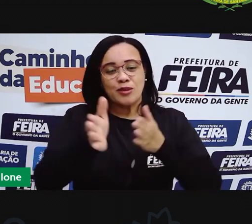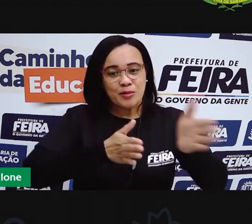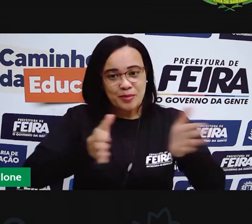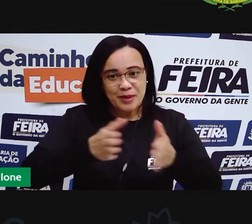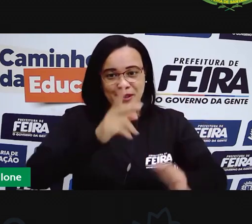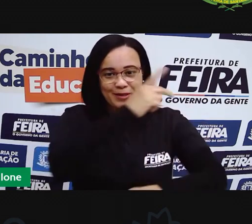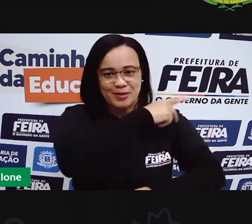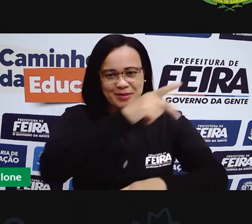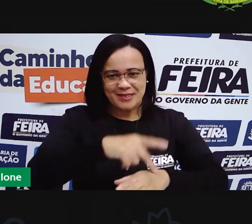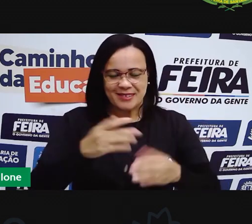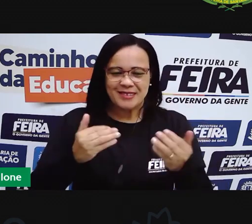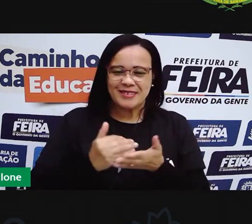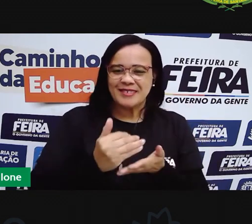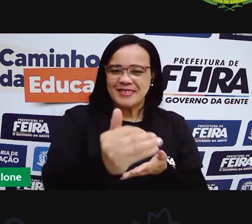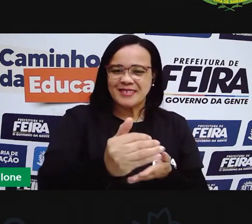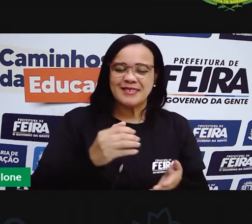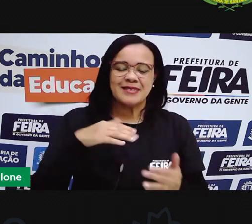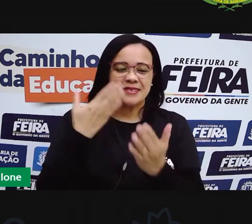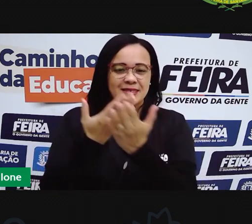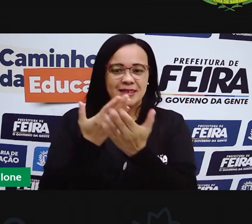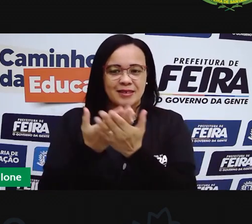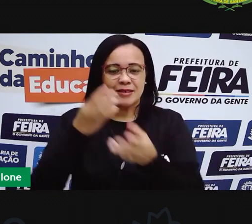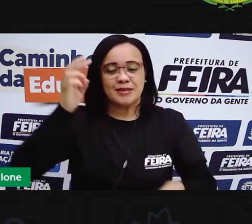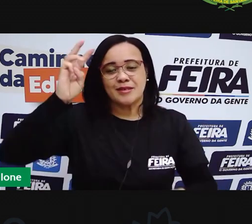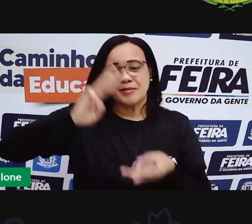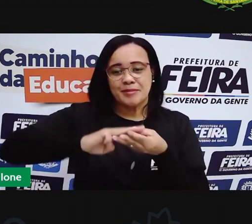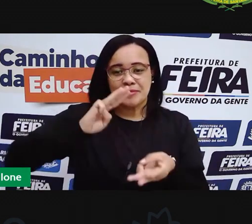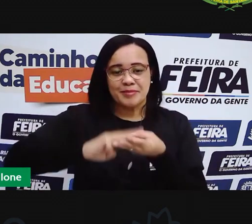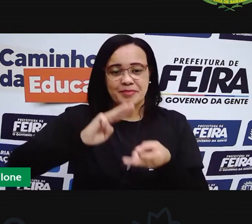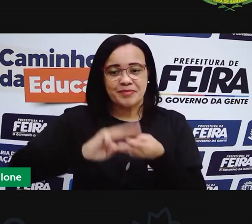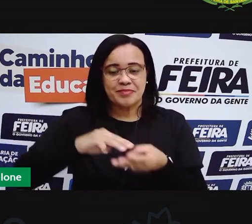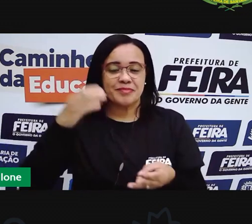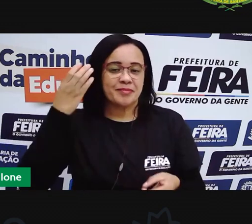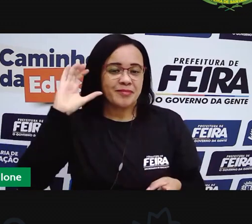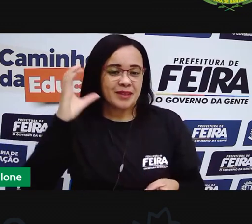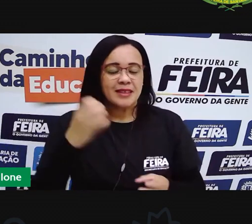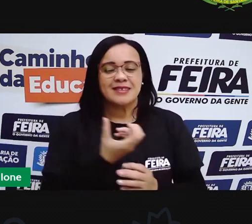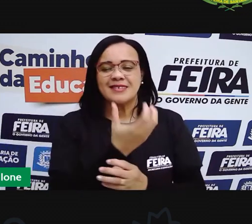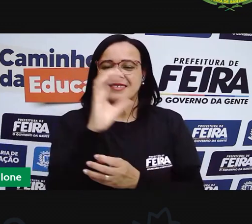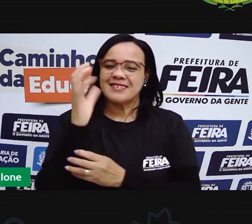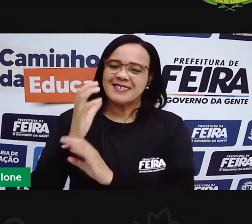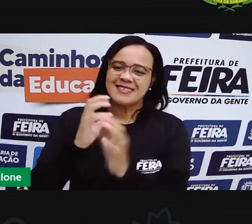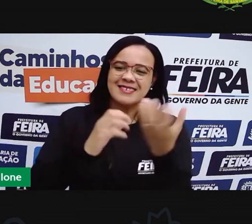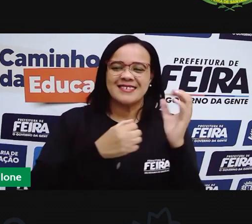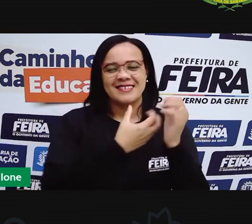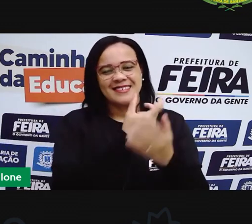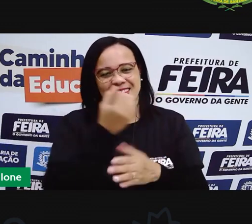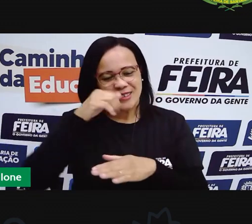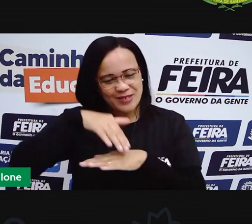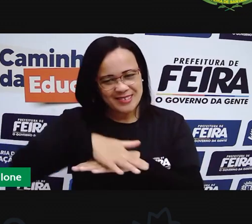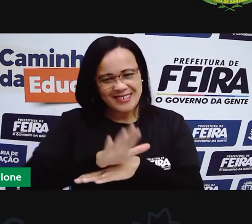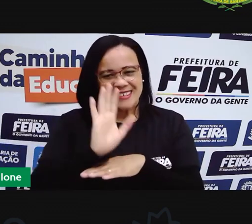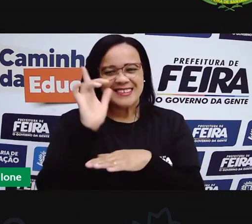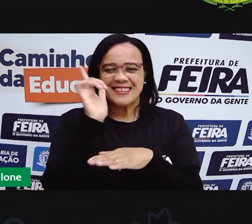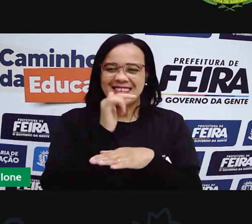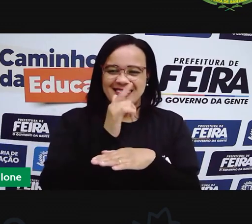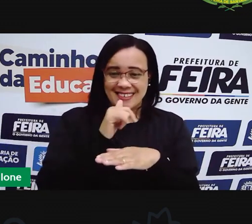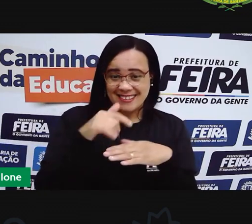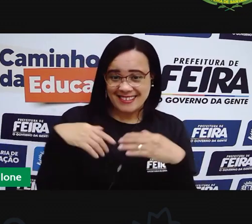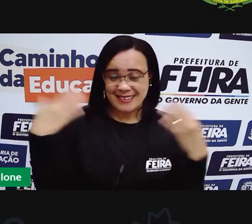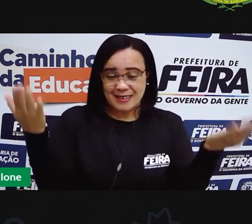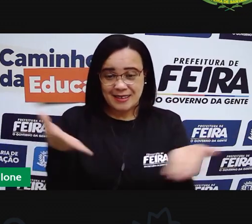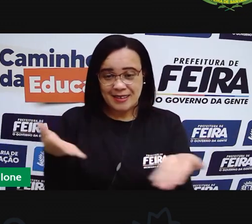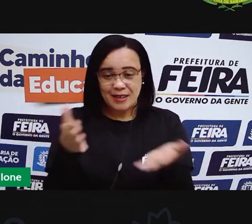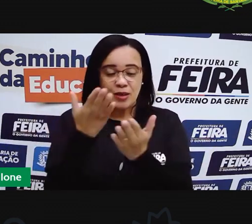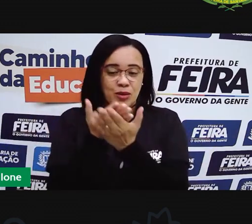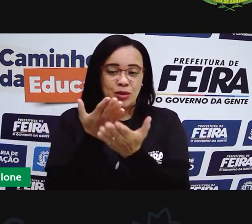dar sequência com a aula de Matemática e Ciências da Natureza. E nessa aula de hoje,